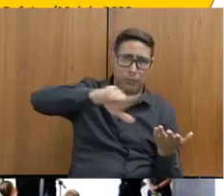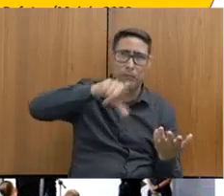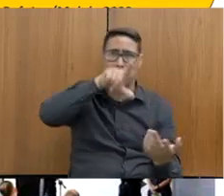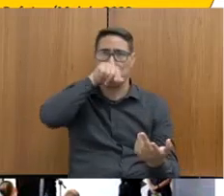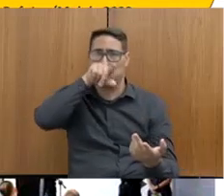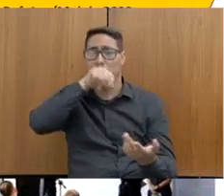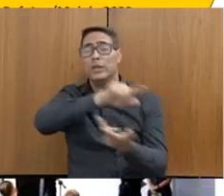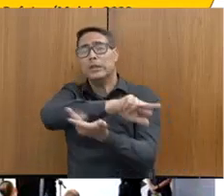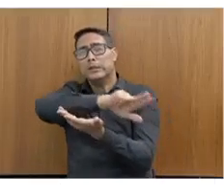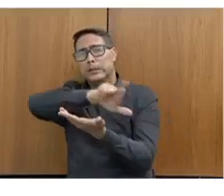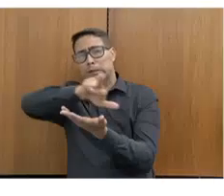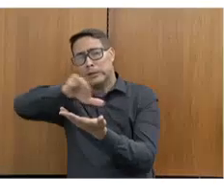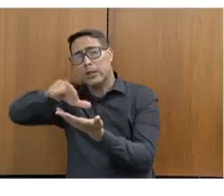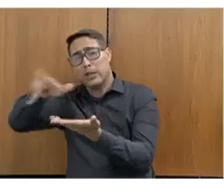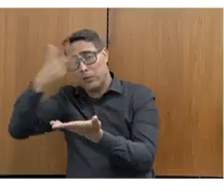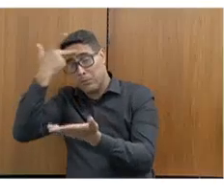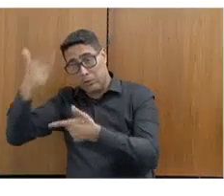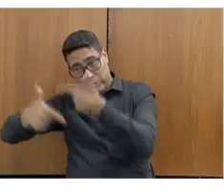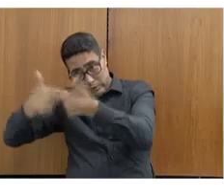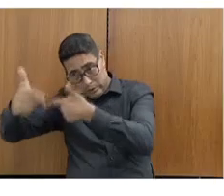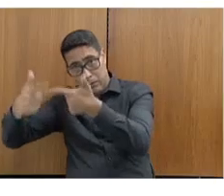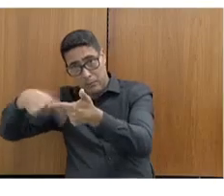é uma coisa muito importante.